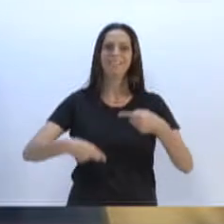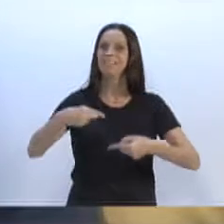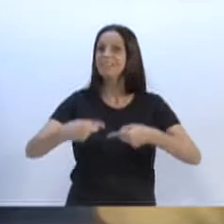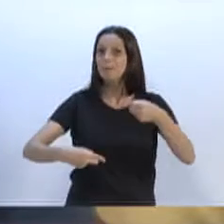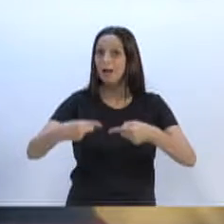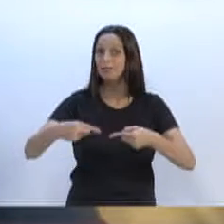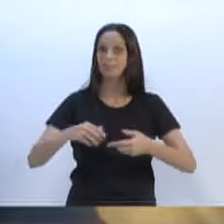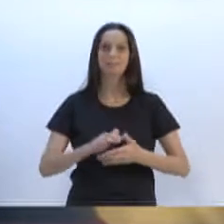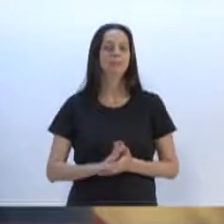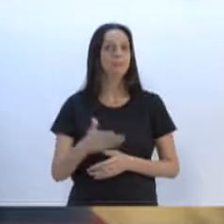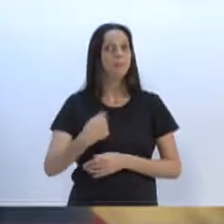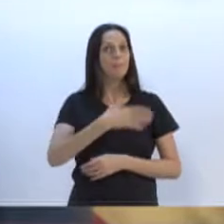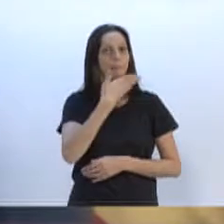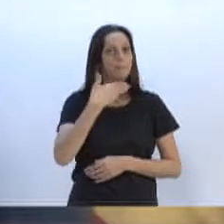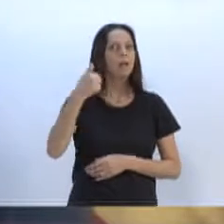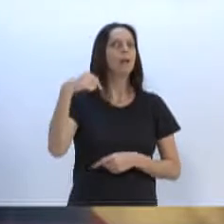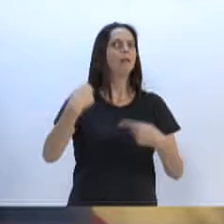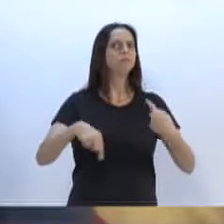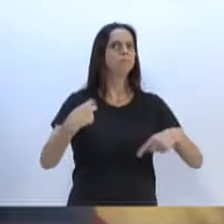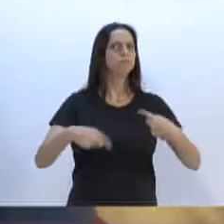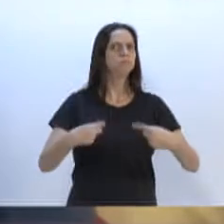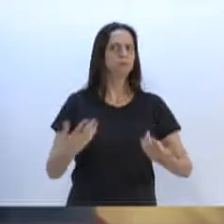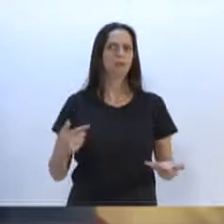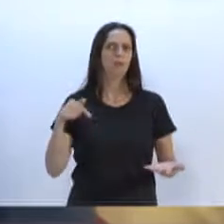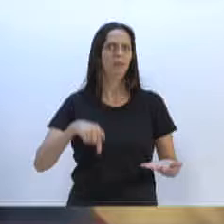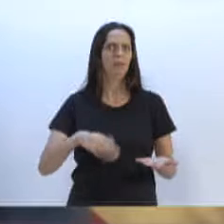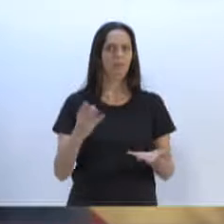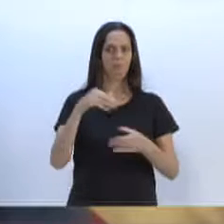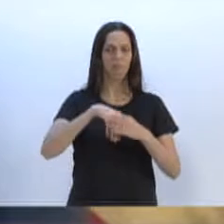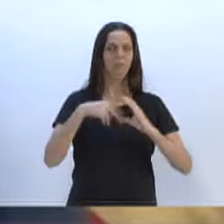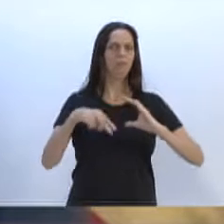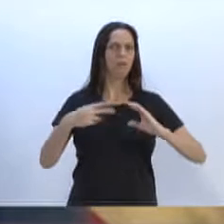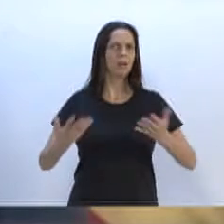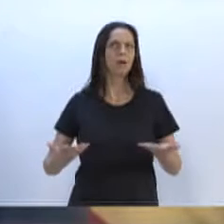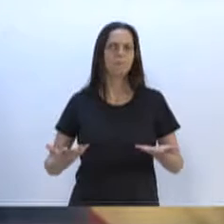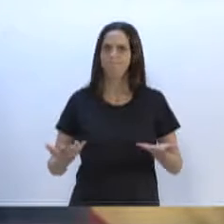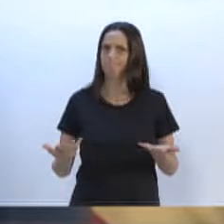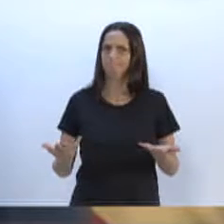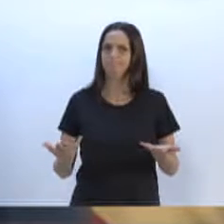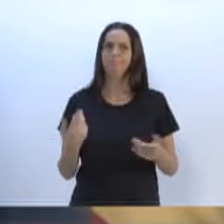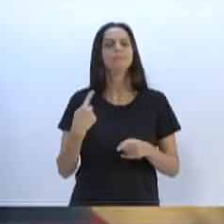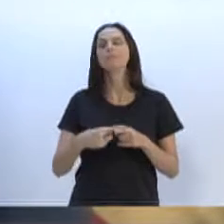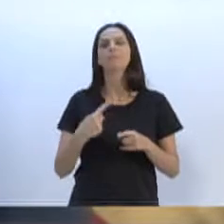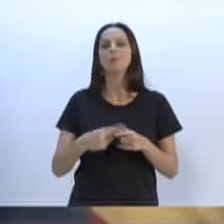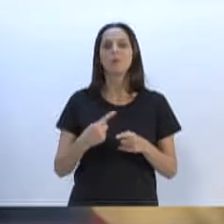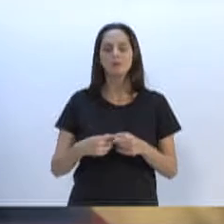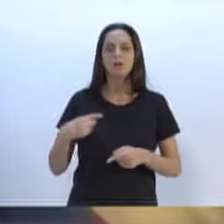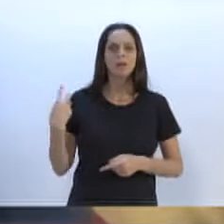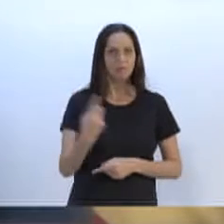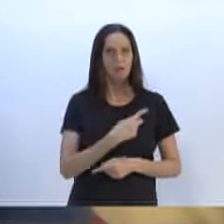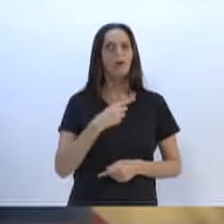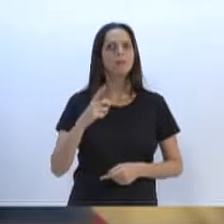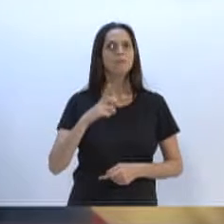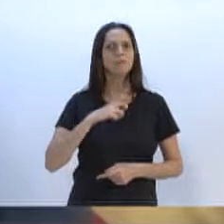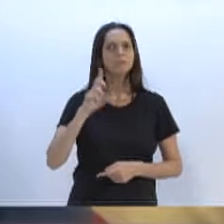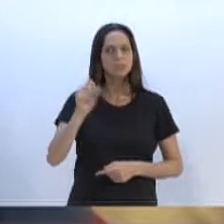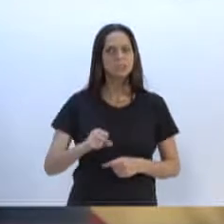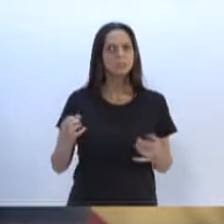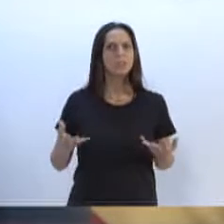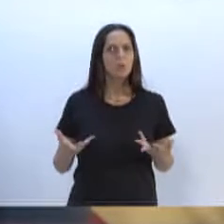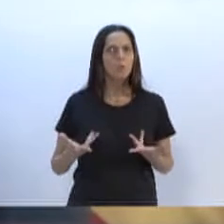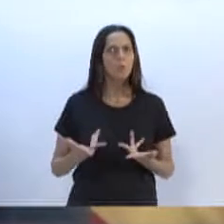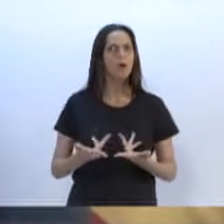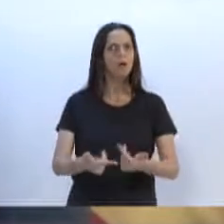aprimorar esse debate, essa discussão. Nós somos individualmente qualificados e não